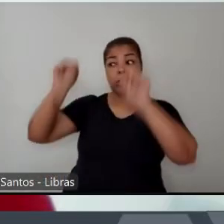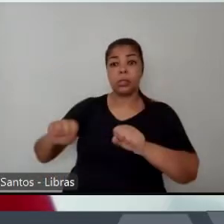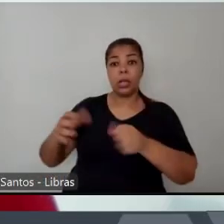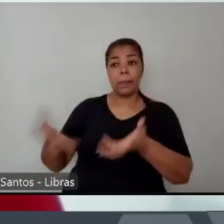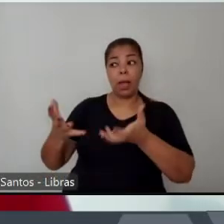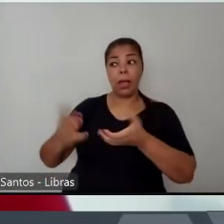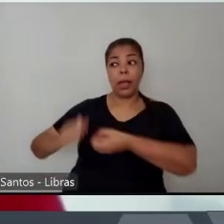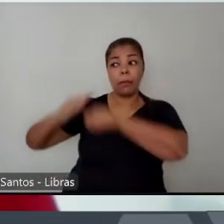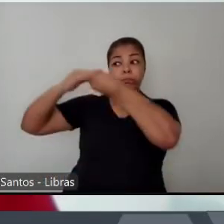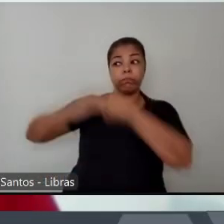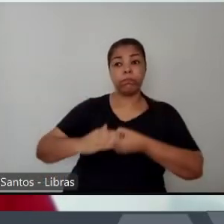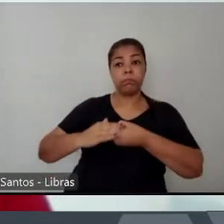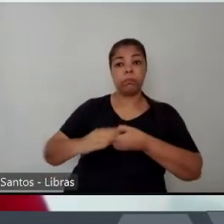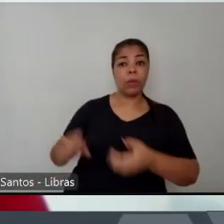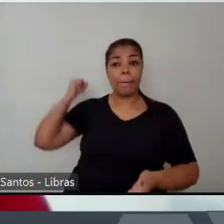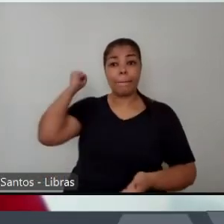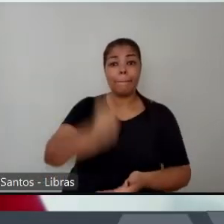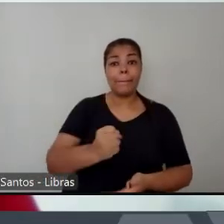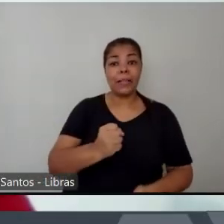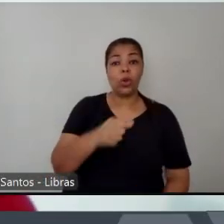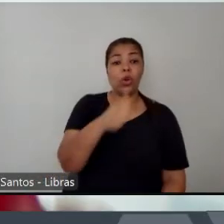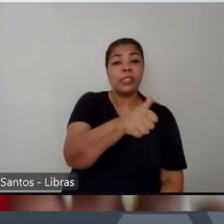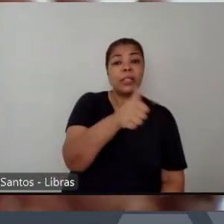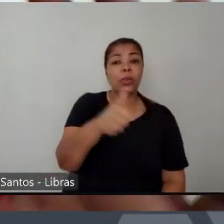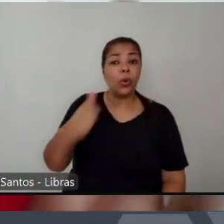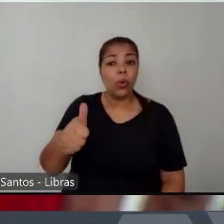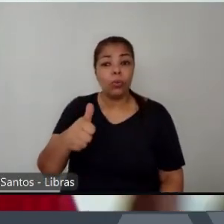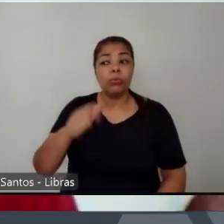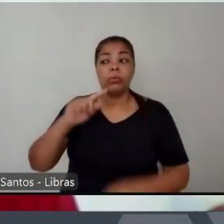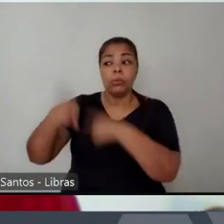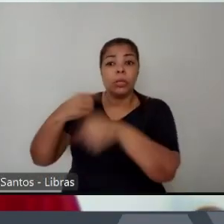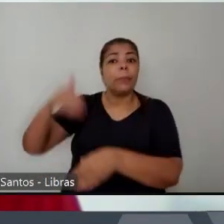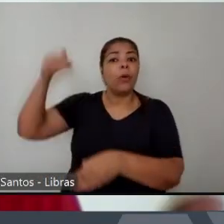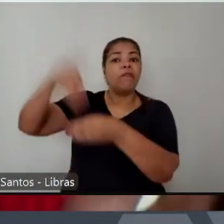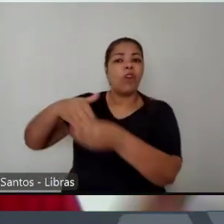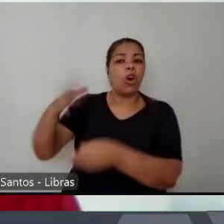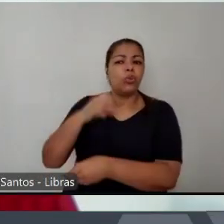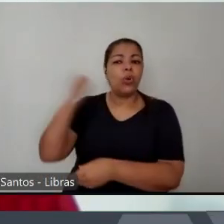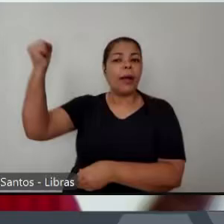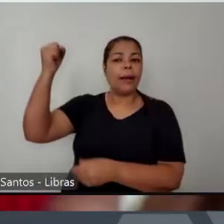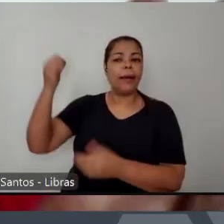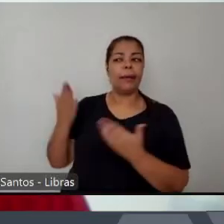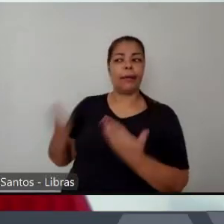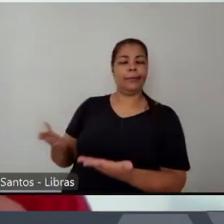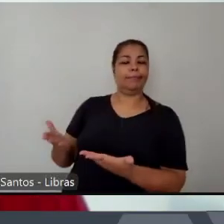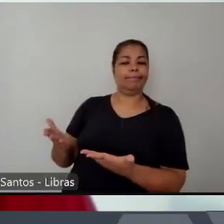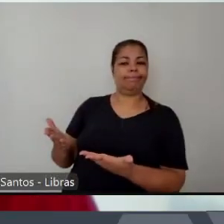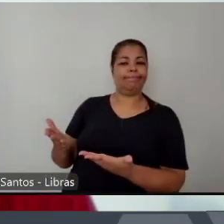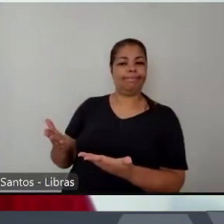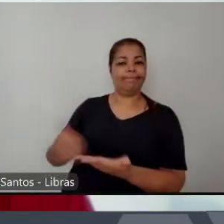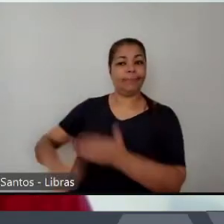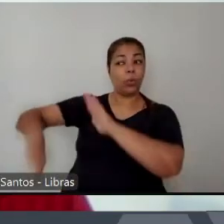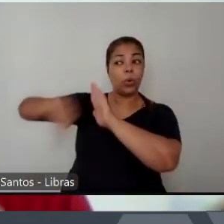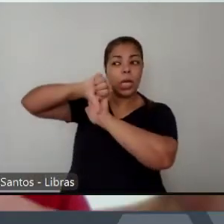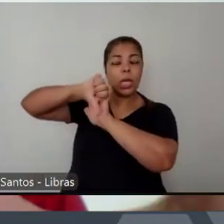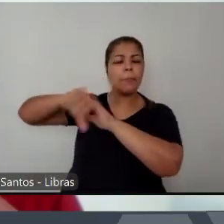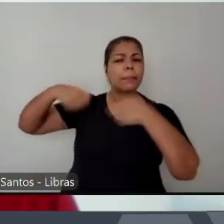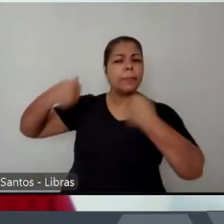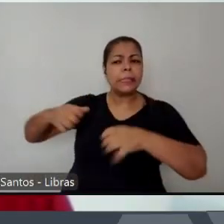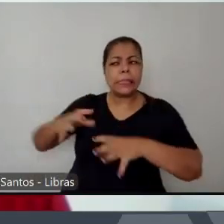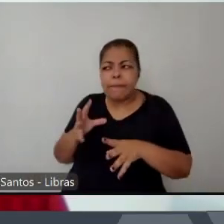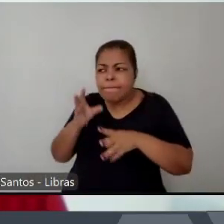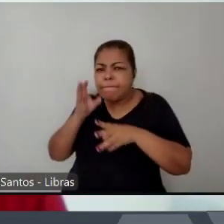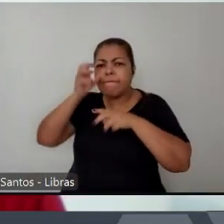ninguém vai ser punido e o cara ainda foi eleito o crime precisa fortalecer o crime a gente